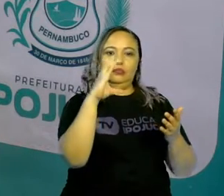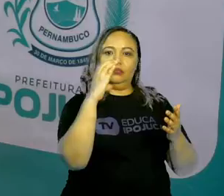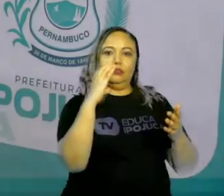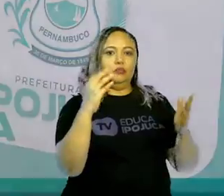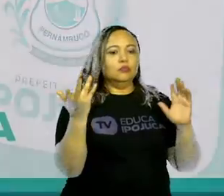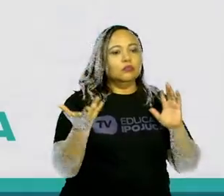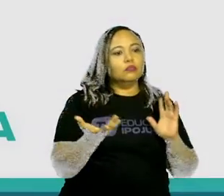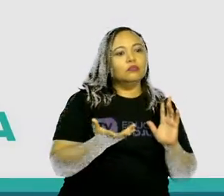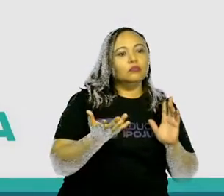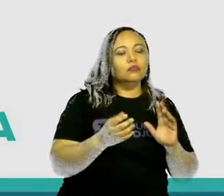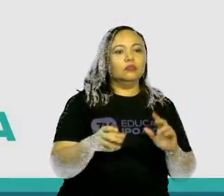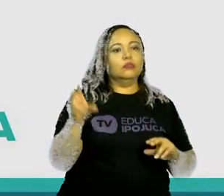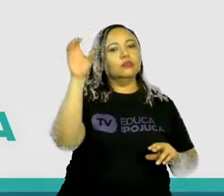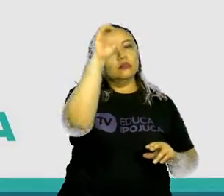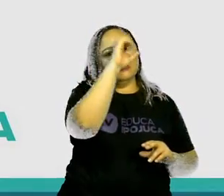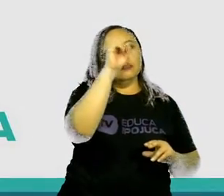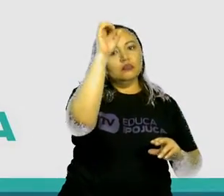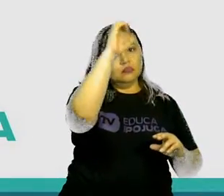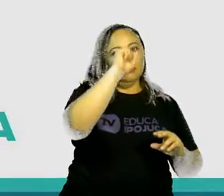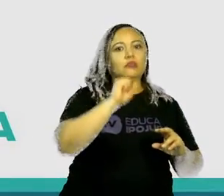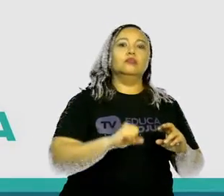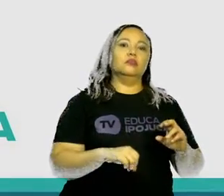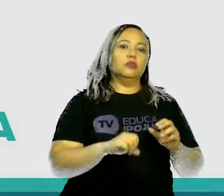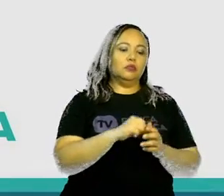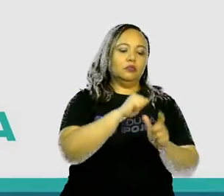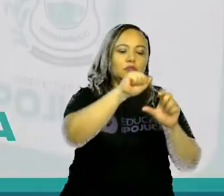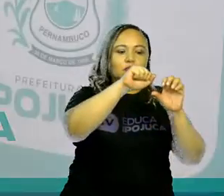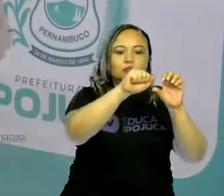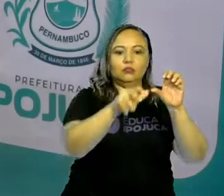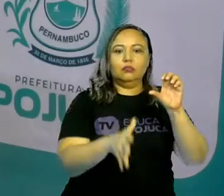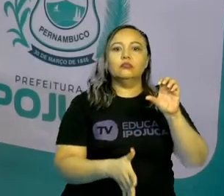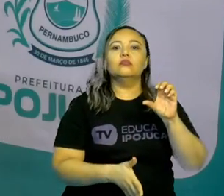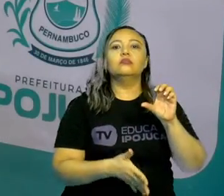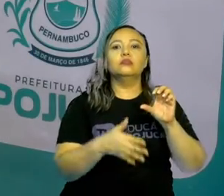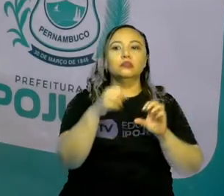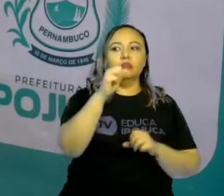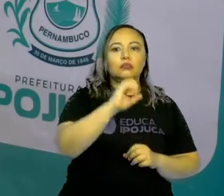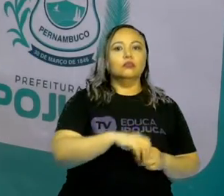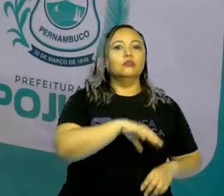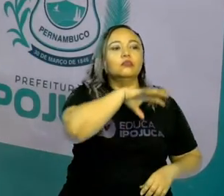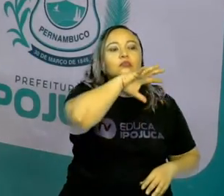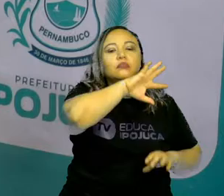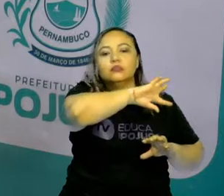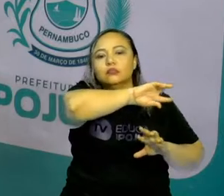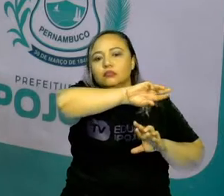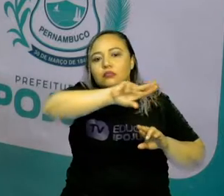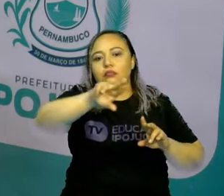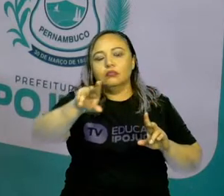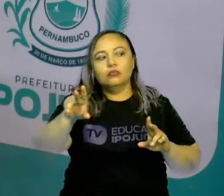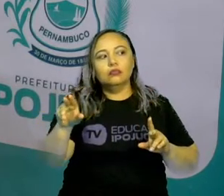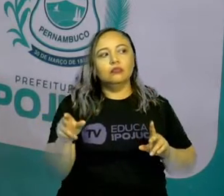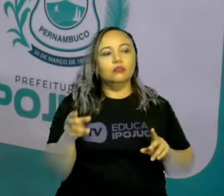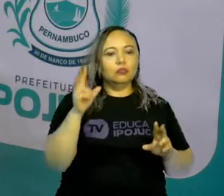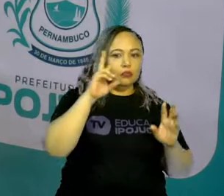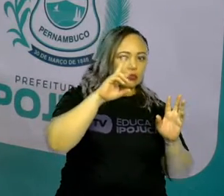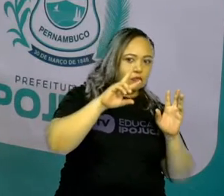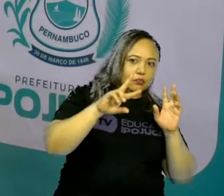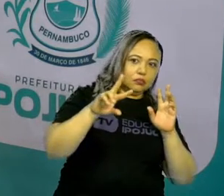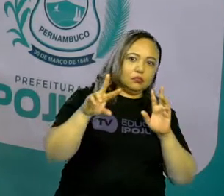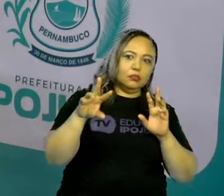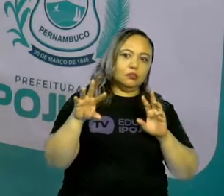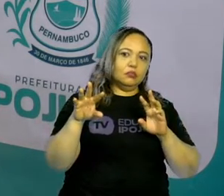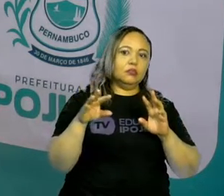aprender um pouquinho sobre as características dos animais, certo? Então, observamos aqui a cena.